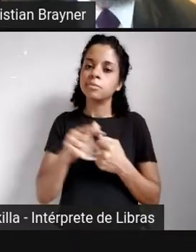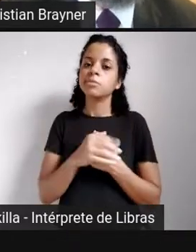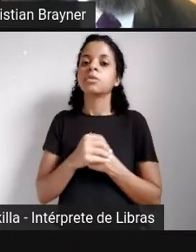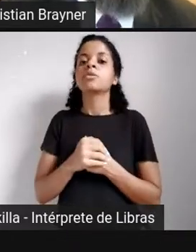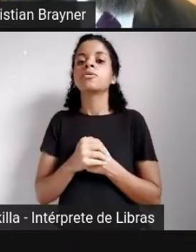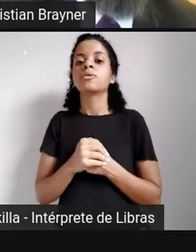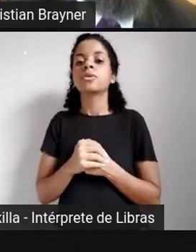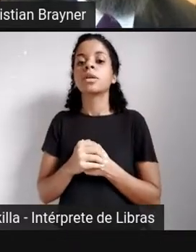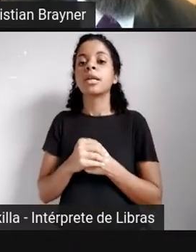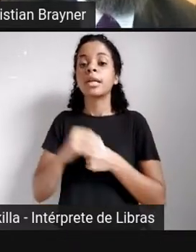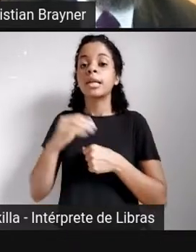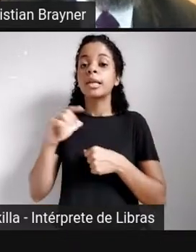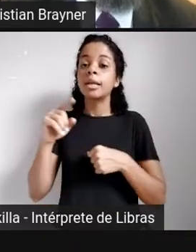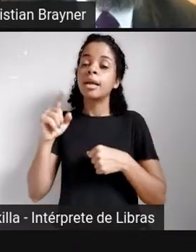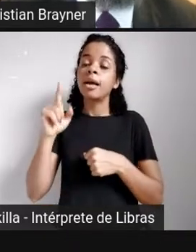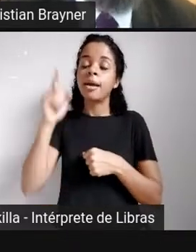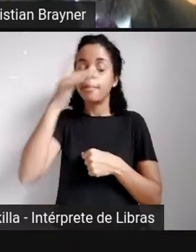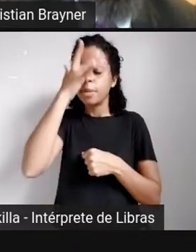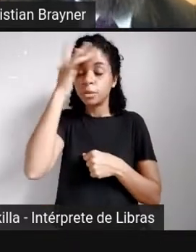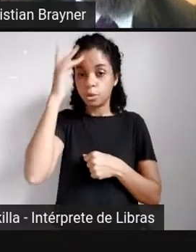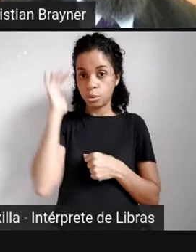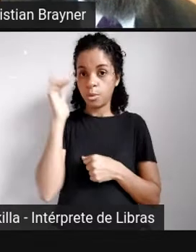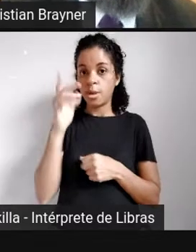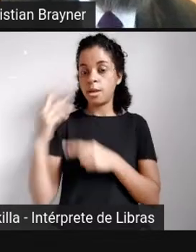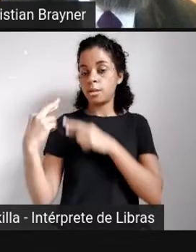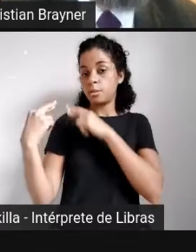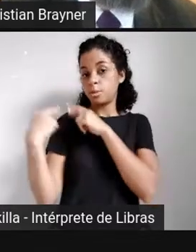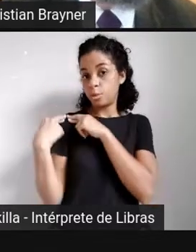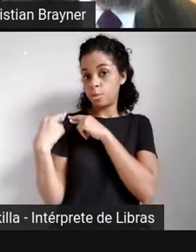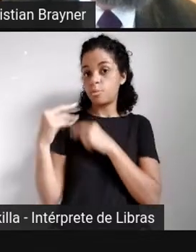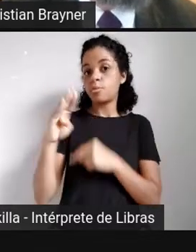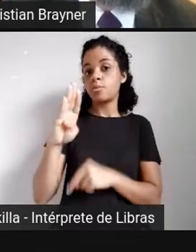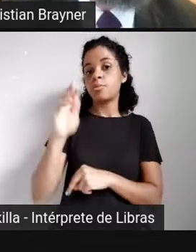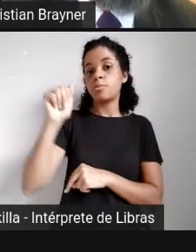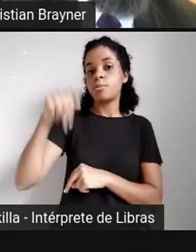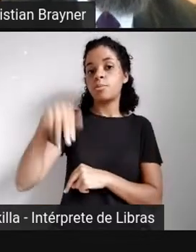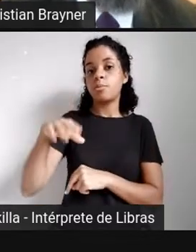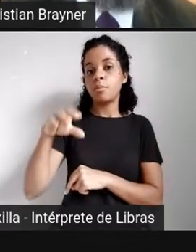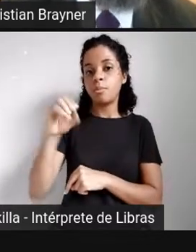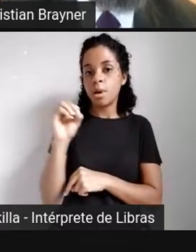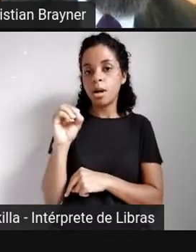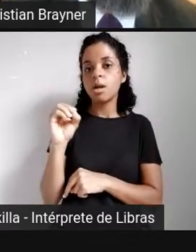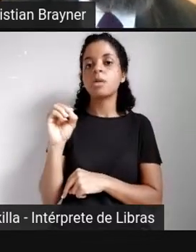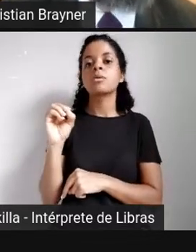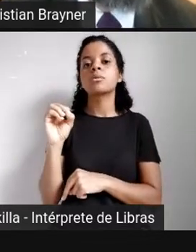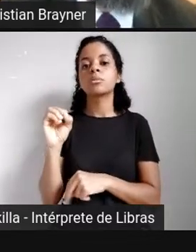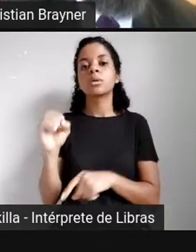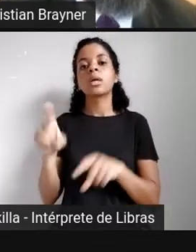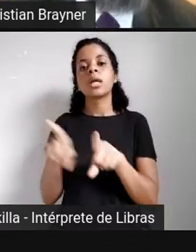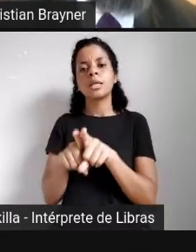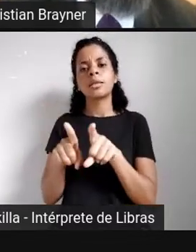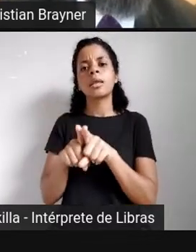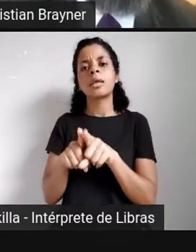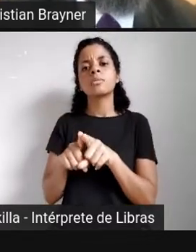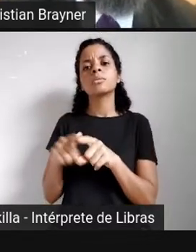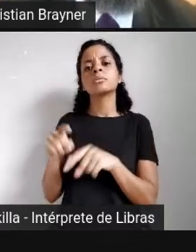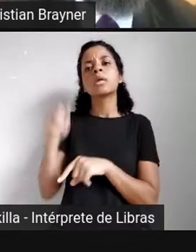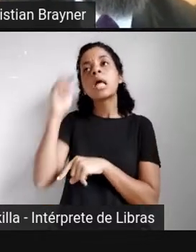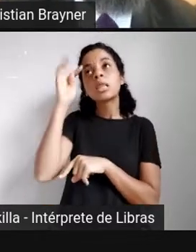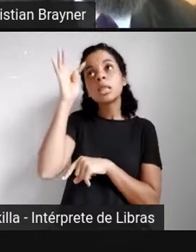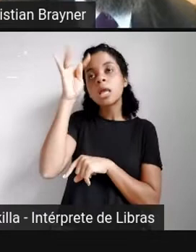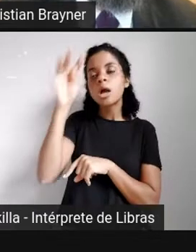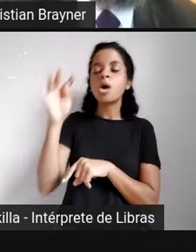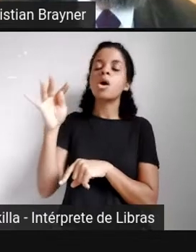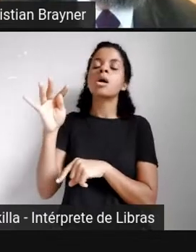que é a gestora do banco de ideias, e, finalmente, um referencial teórico mínimo que me ajude a avaliar algumas